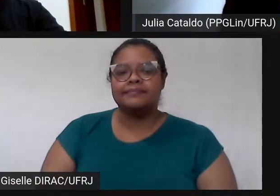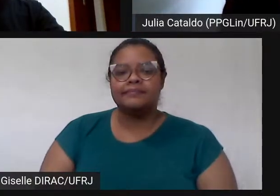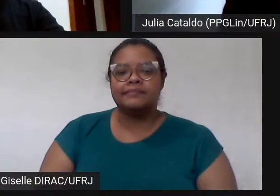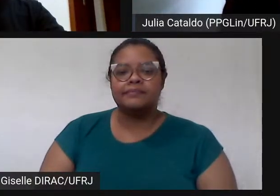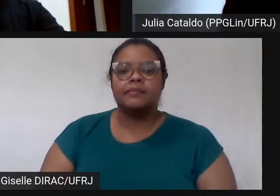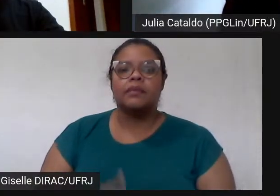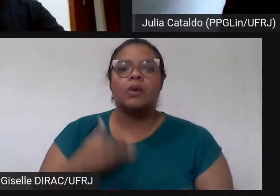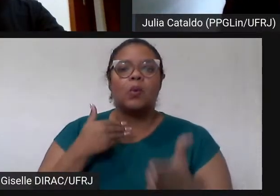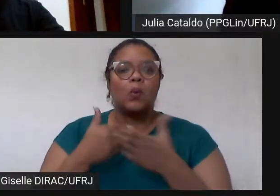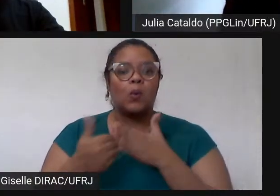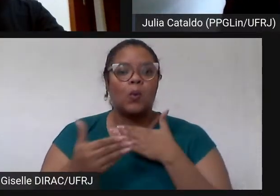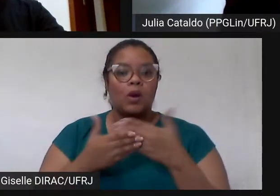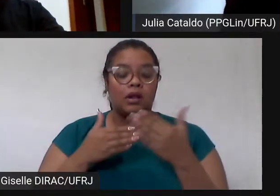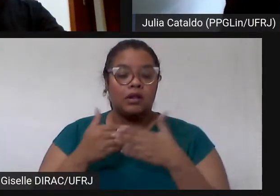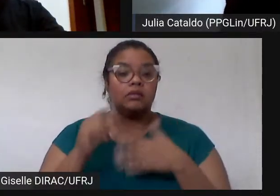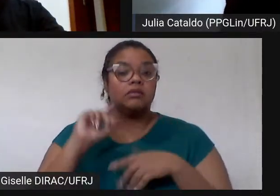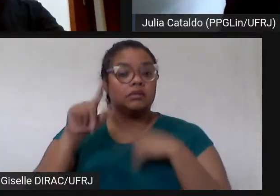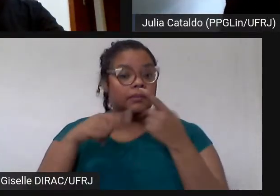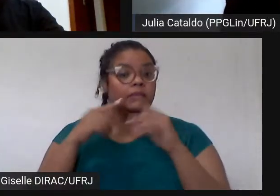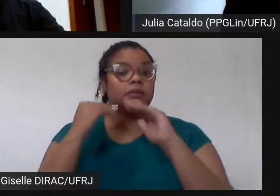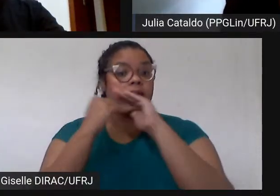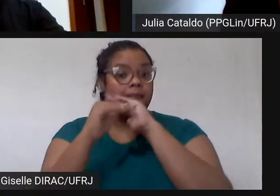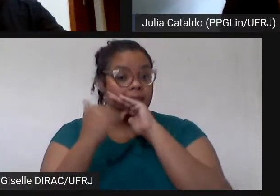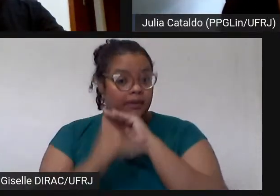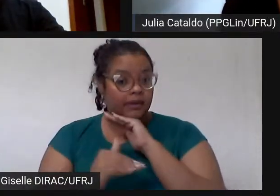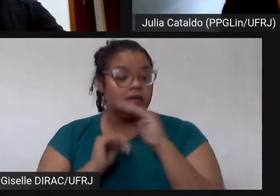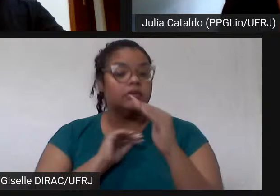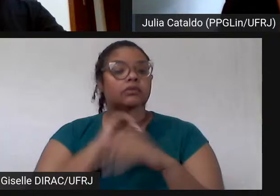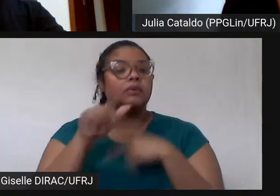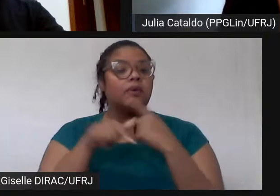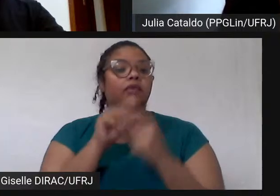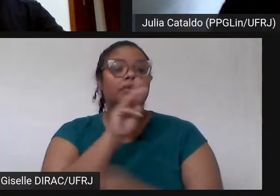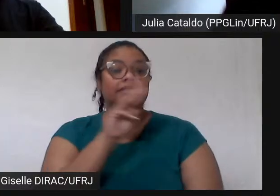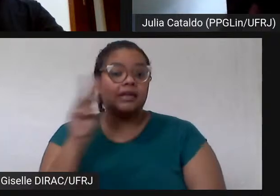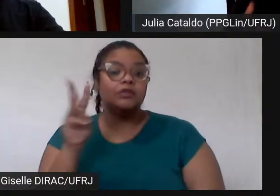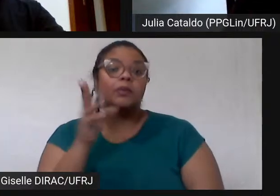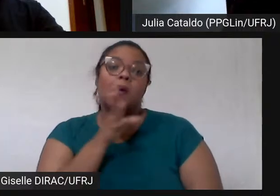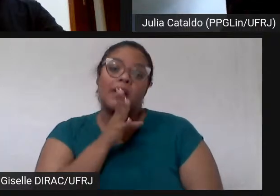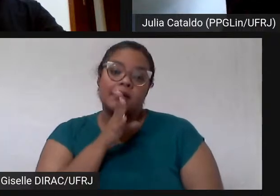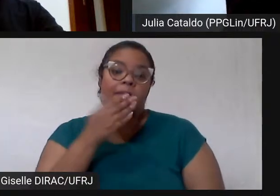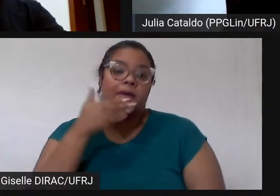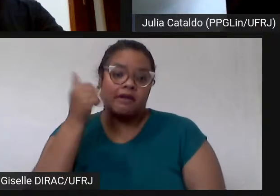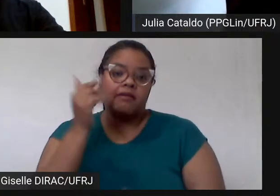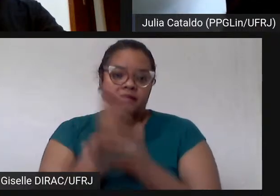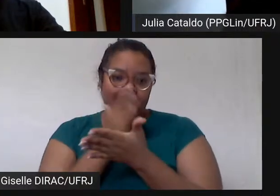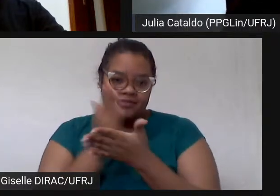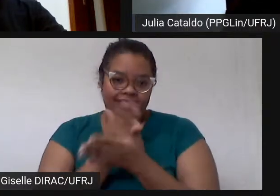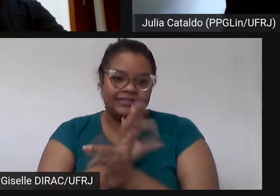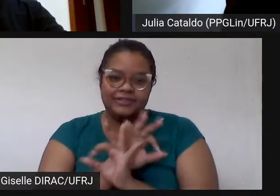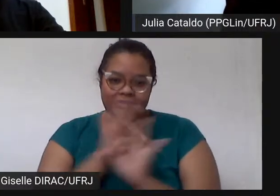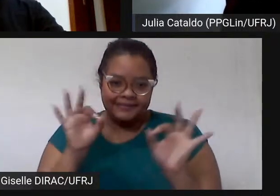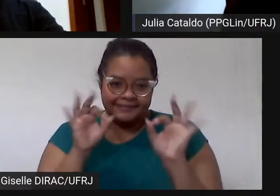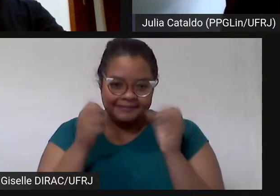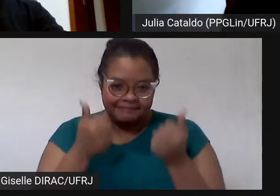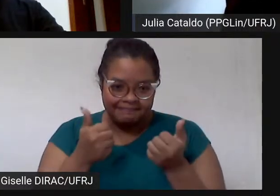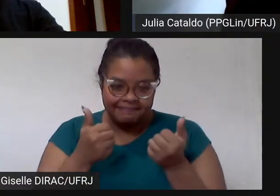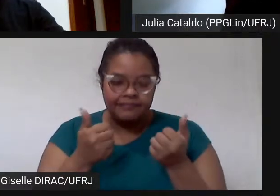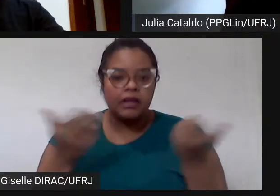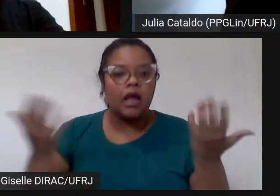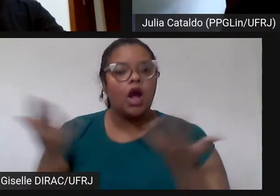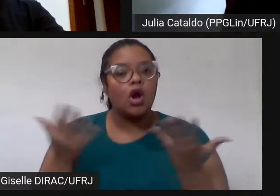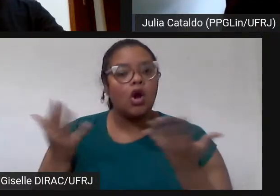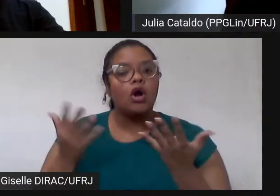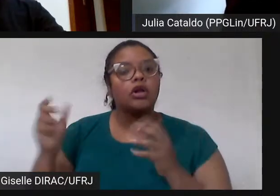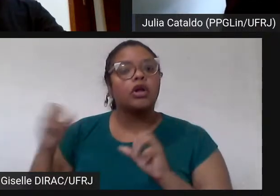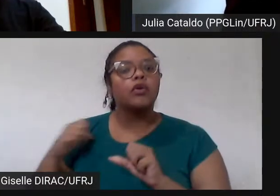Qualquer coisa, o pessoal manda e-mail e entra lá no site para conhecer a nossa revista. Isso é ótimo. E vou agora, então,